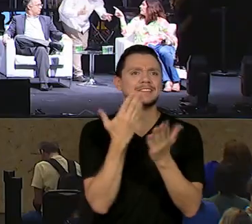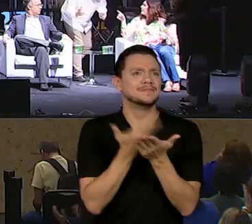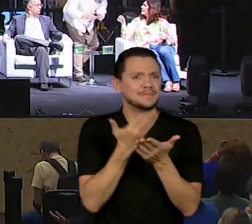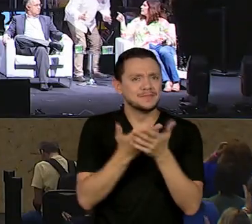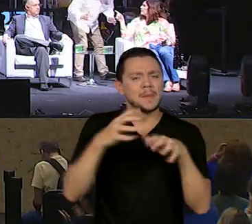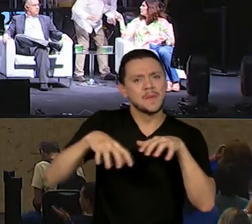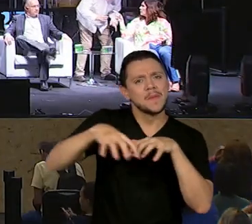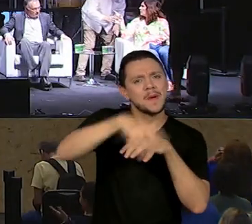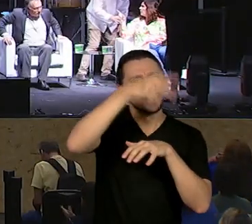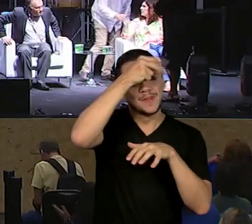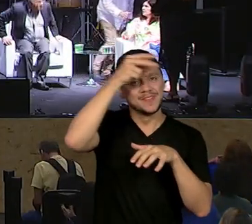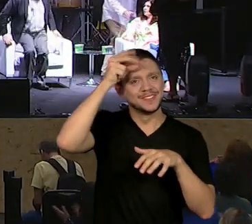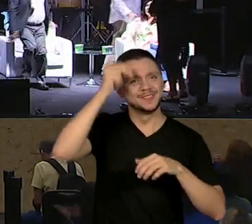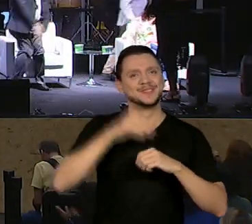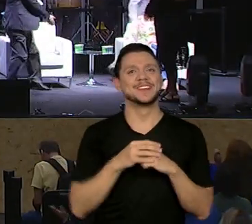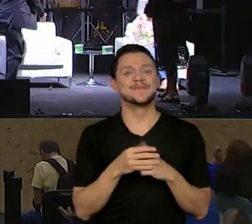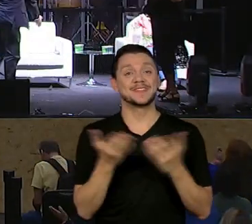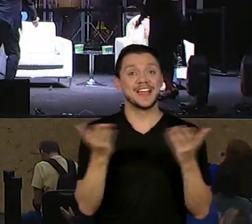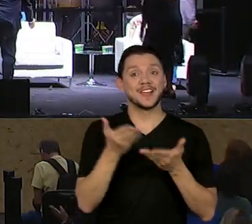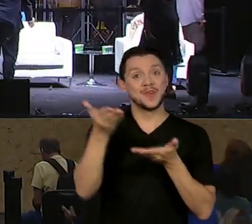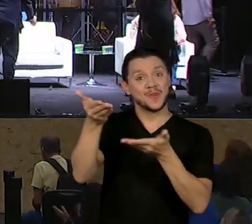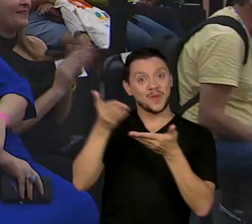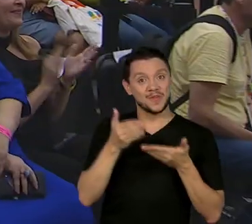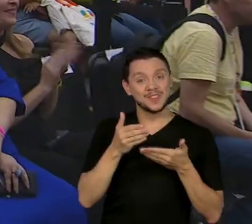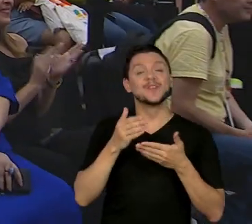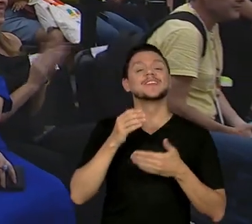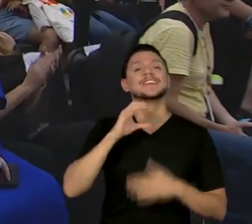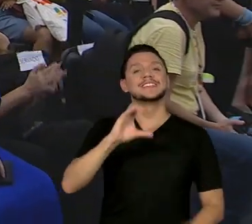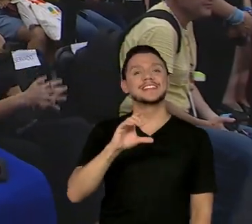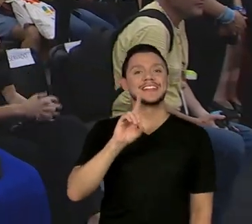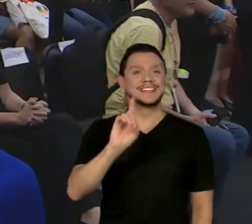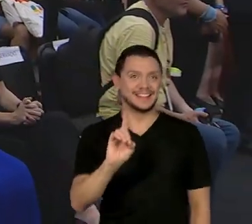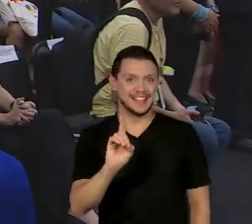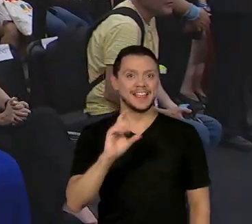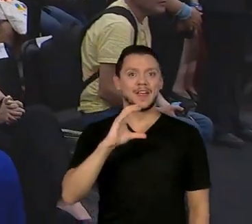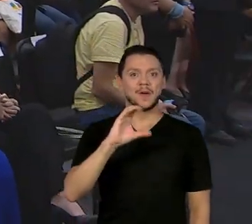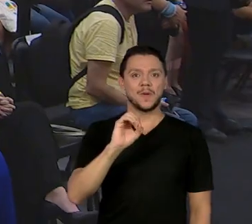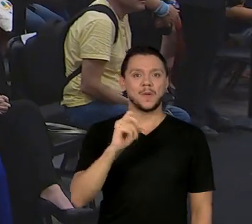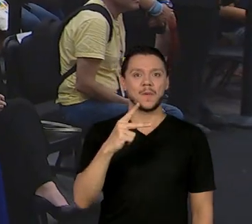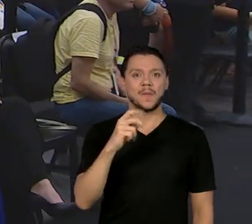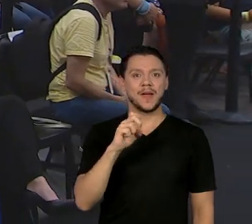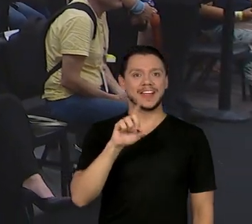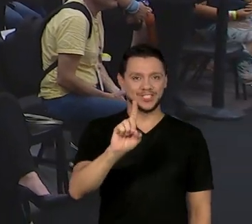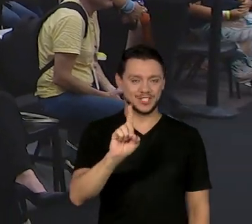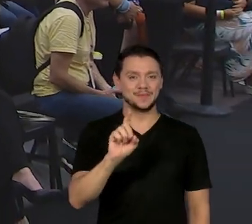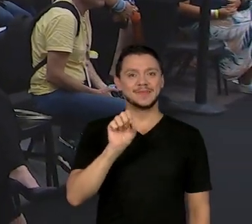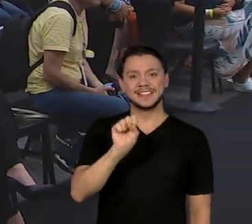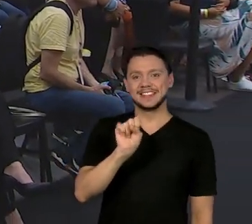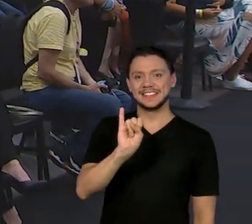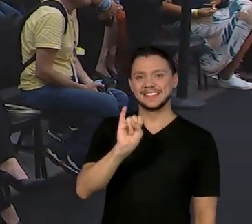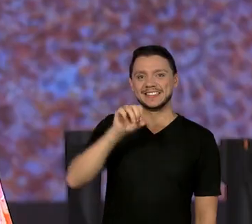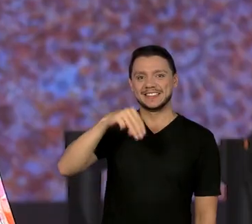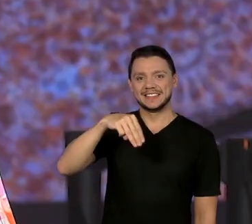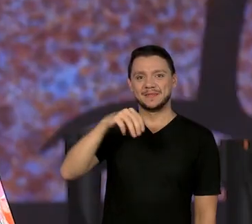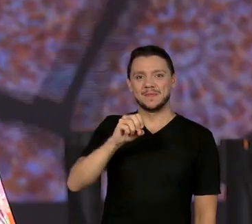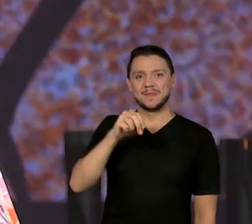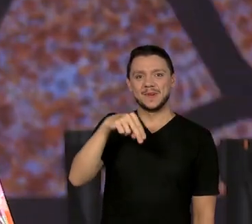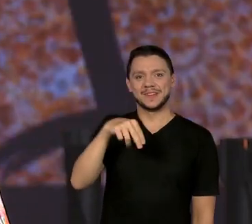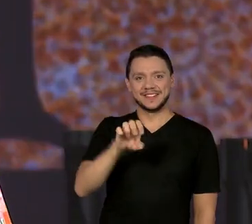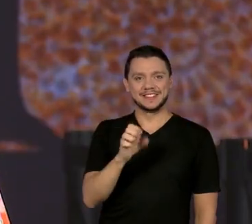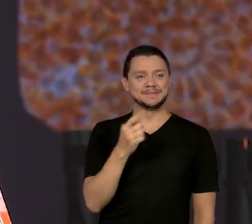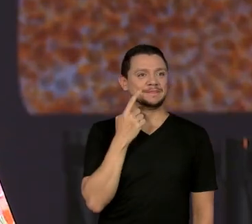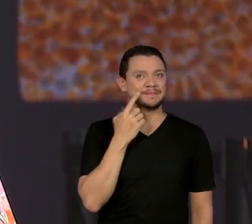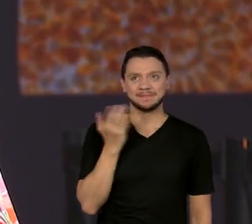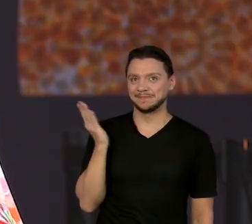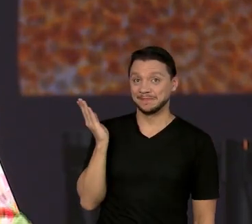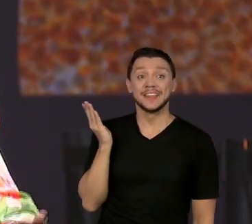Agora eu convido a coordenadora de COPED, Simônia Aparecida Machado. E a gente conseguiu fazer